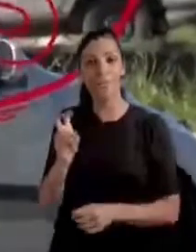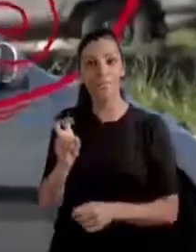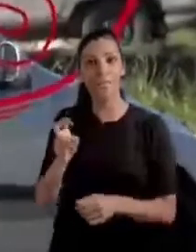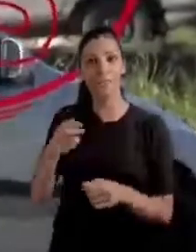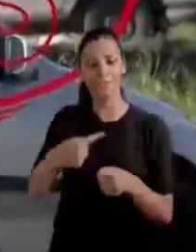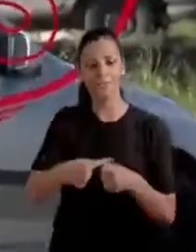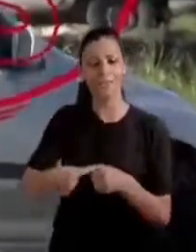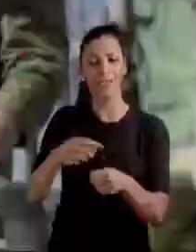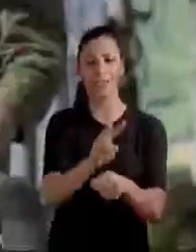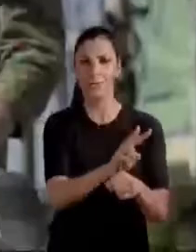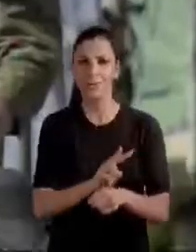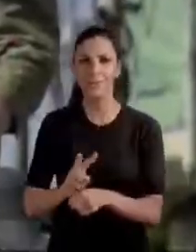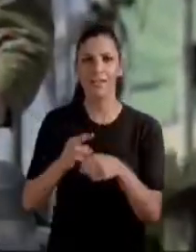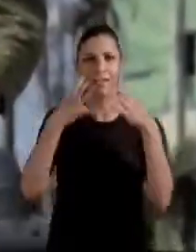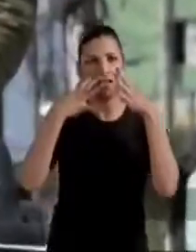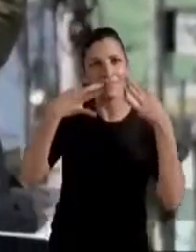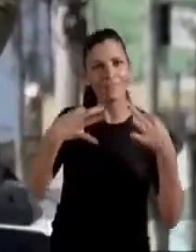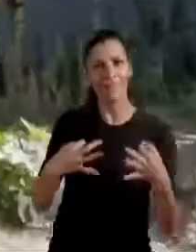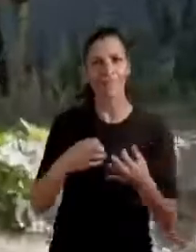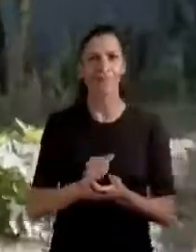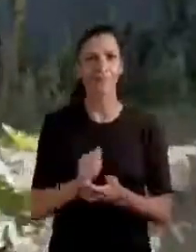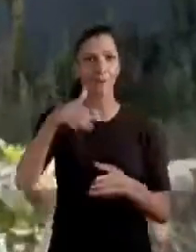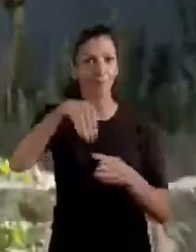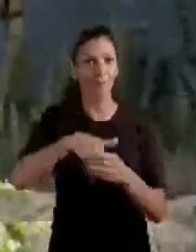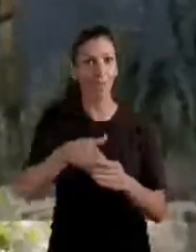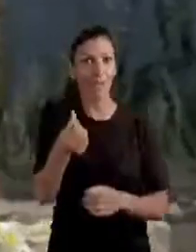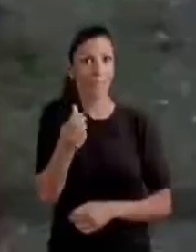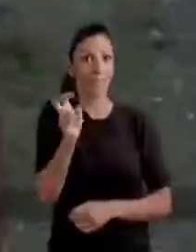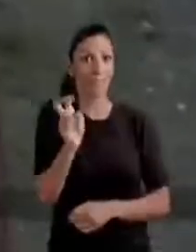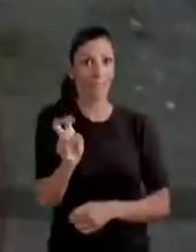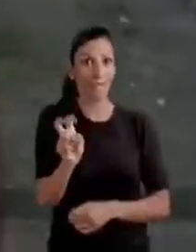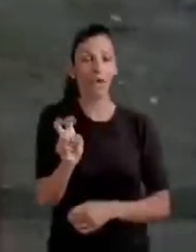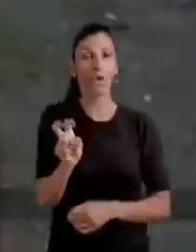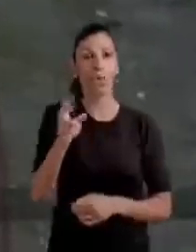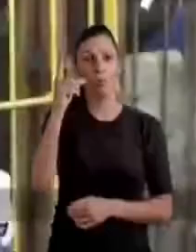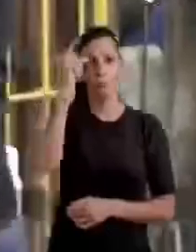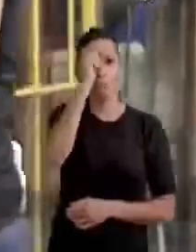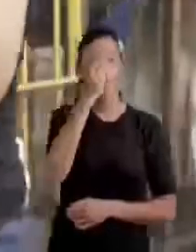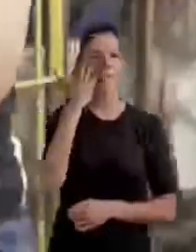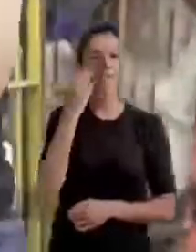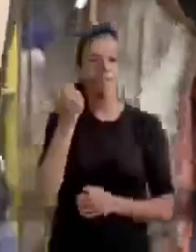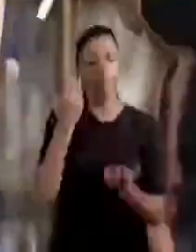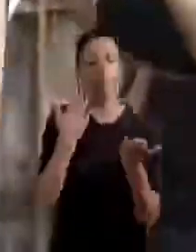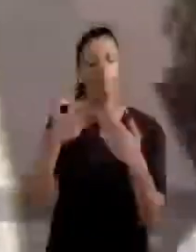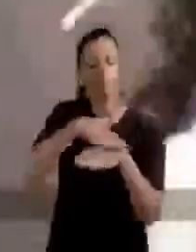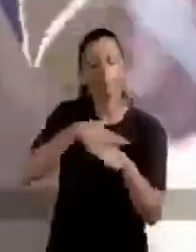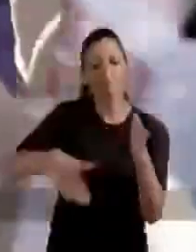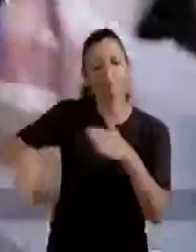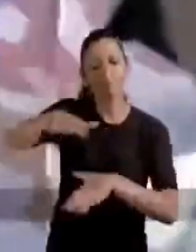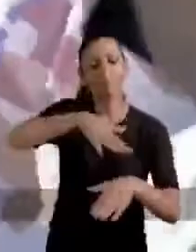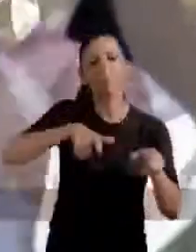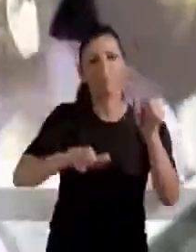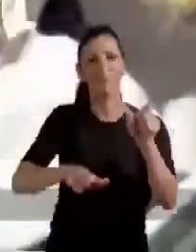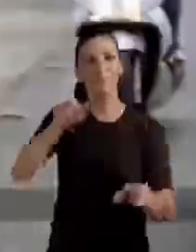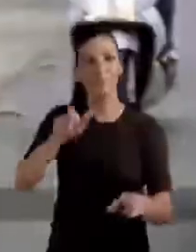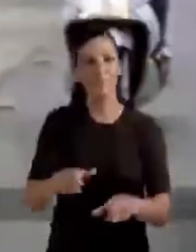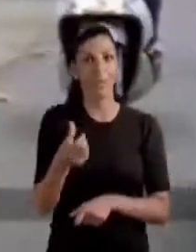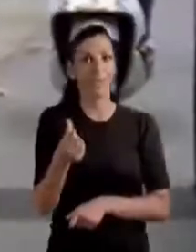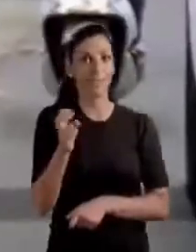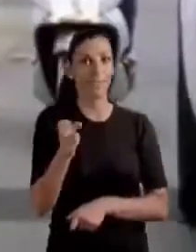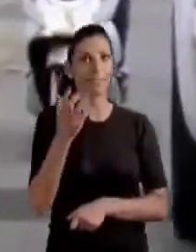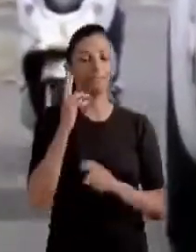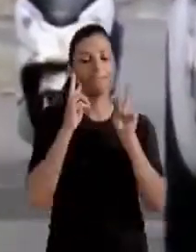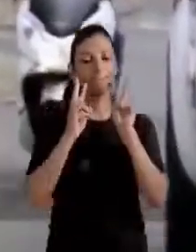quem é 65 pra viver numa cidade cuidada com mais atenção? De quem é 65 pra ter uma prefeitura que saiba ouvir as pessoas?